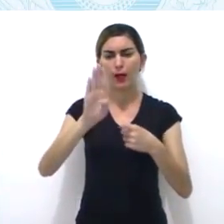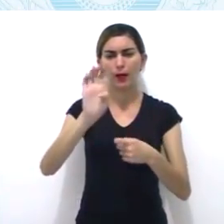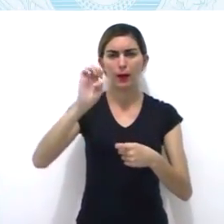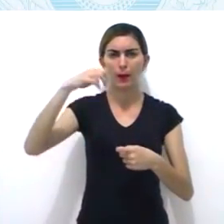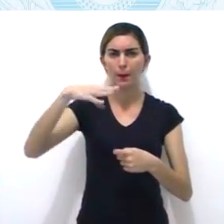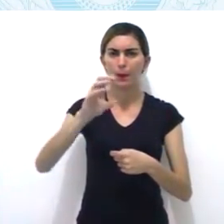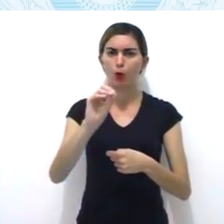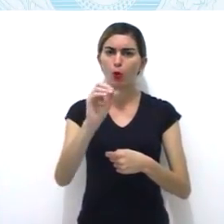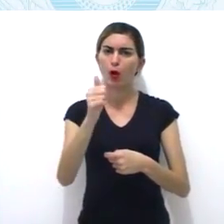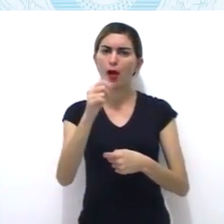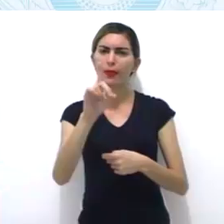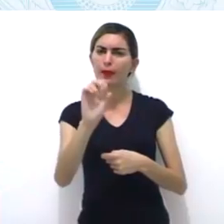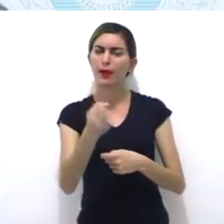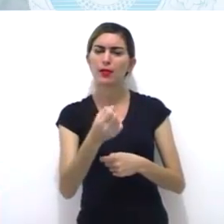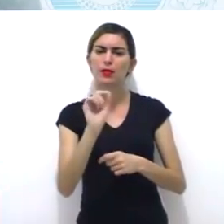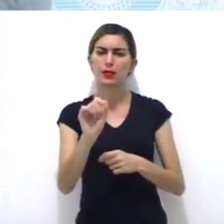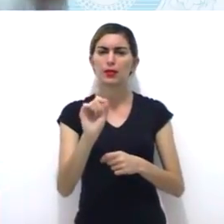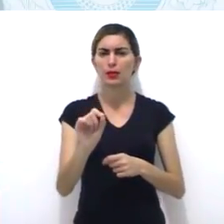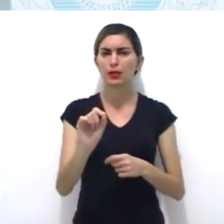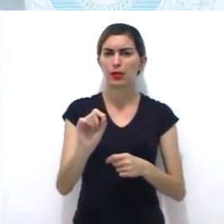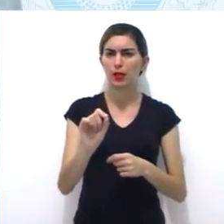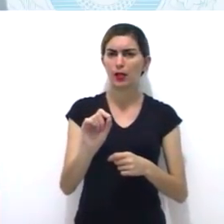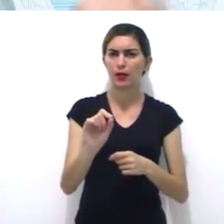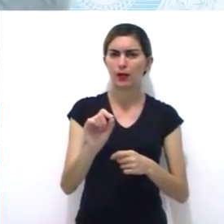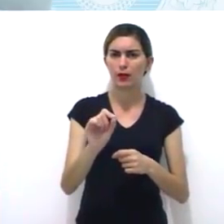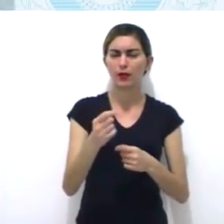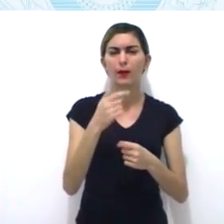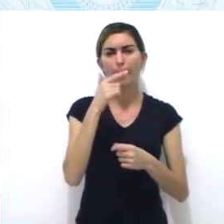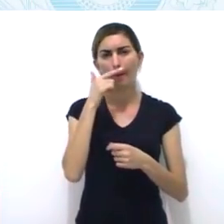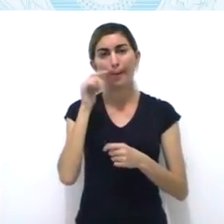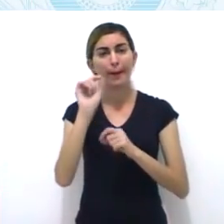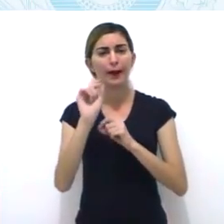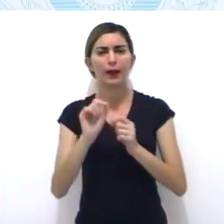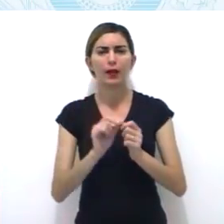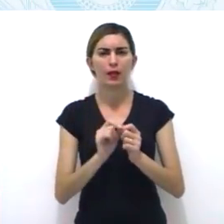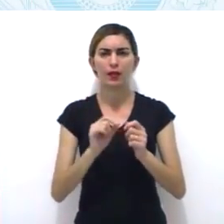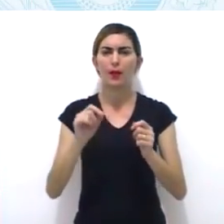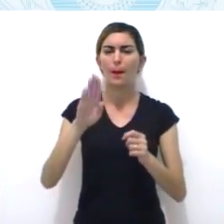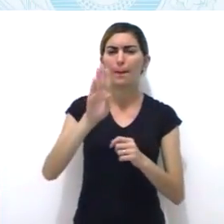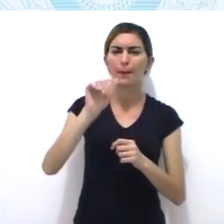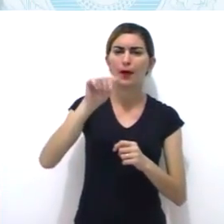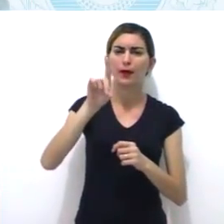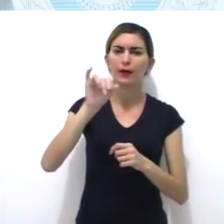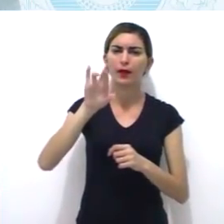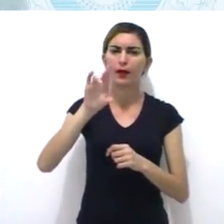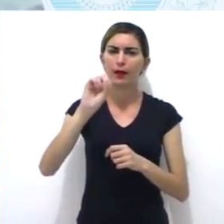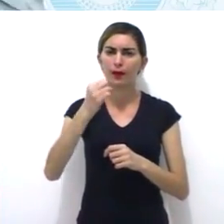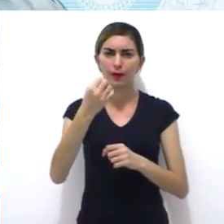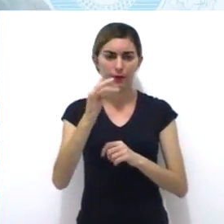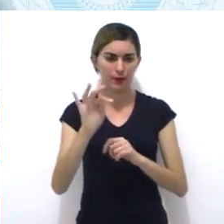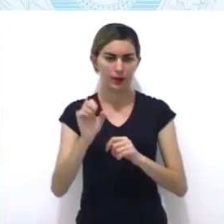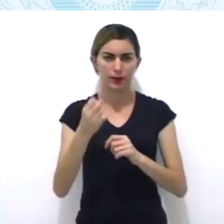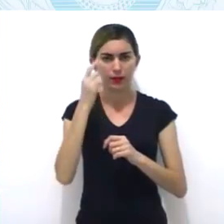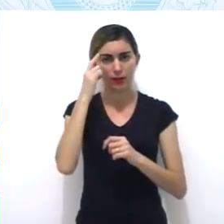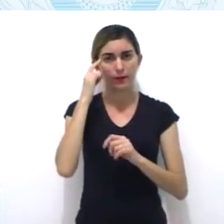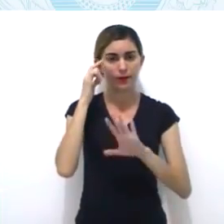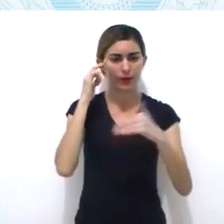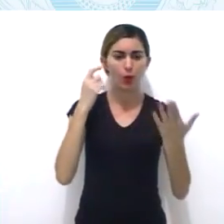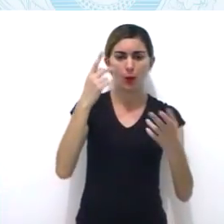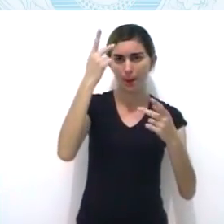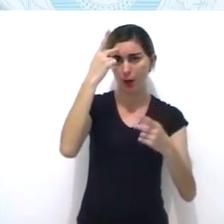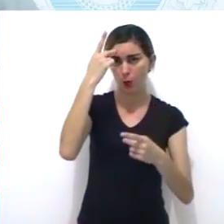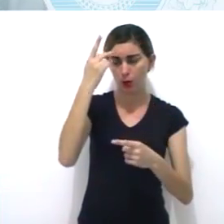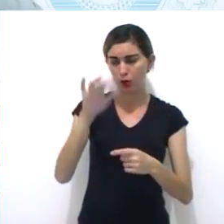os paulistas, do outro lado os portugueses. Olha, brincadeira, hein? Conflito armado,